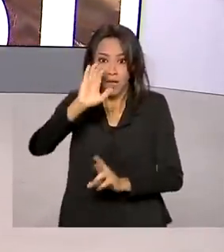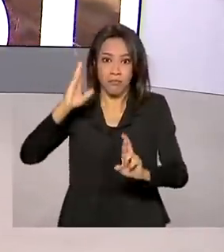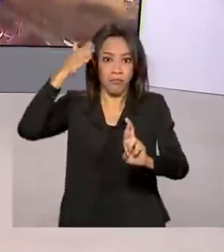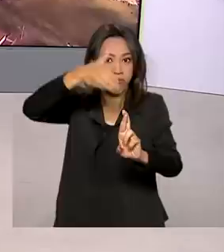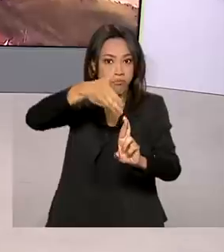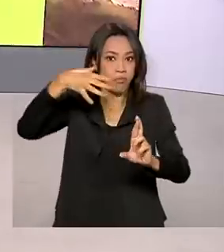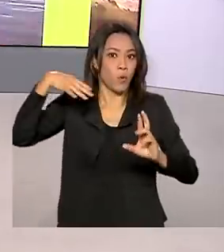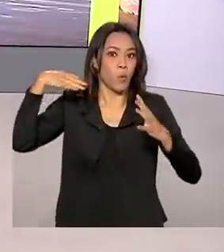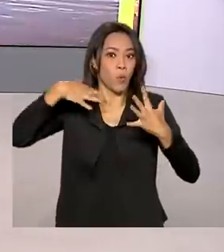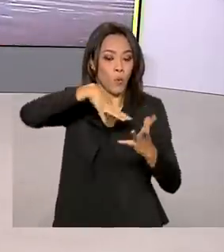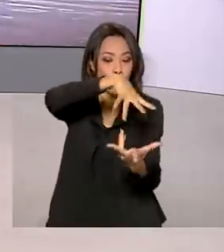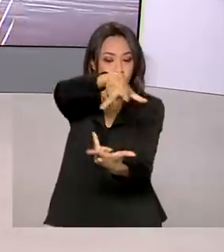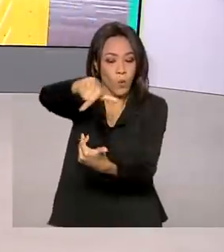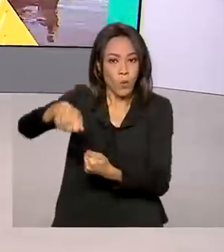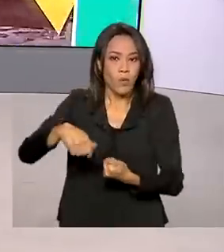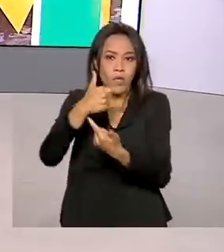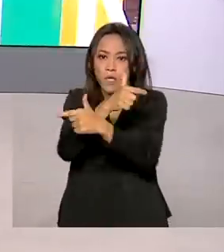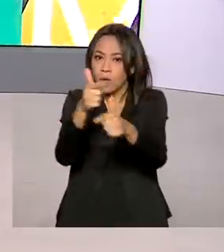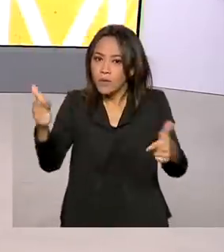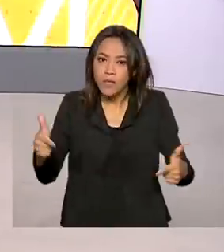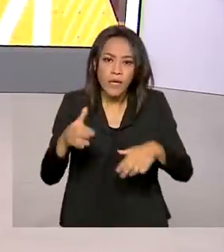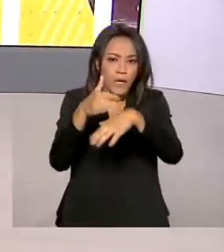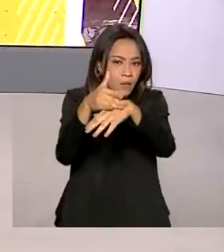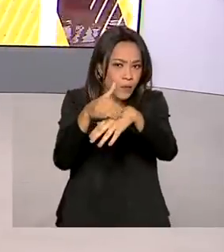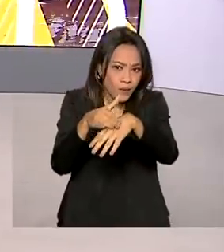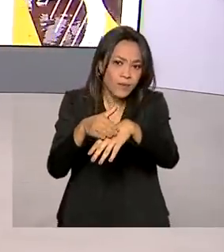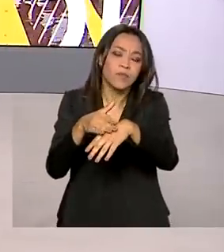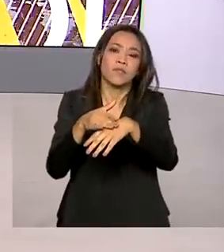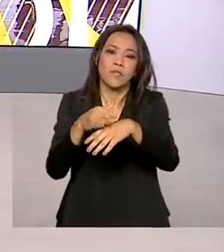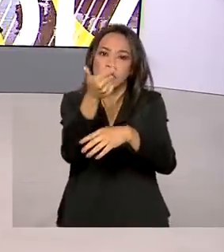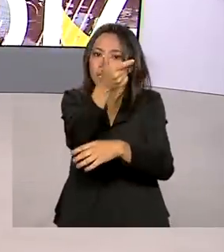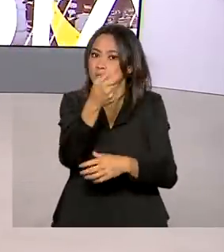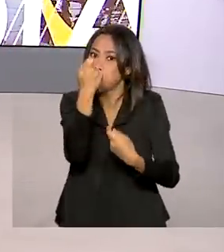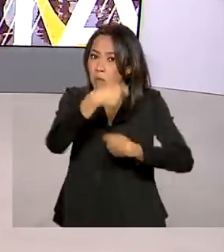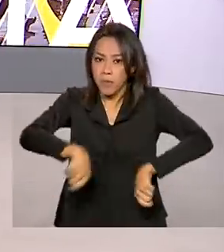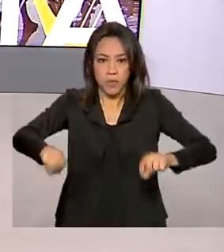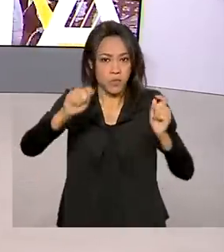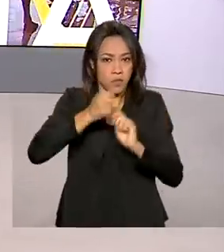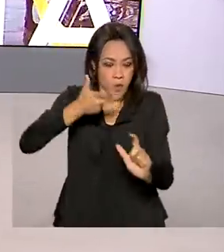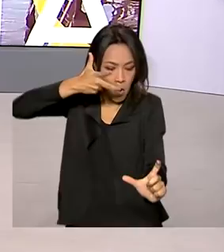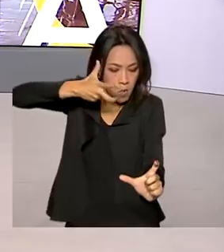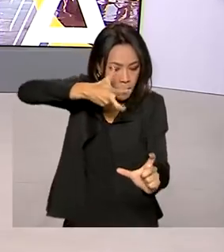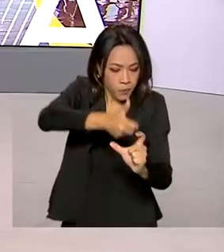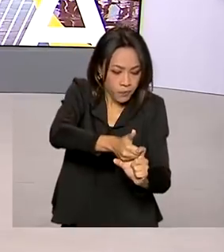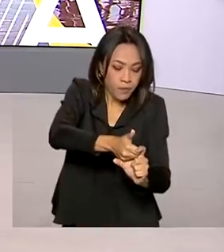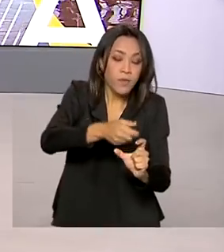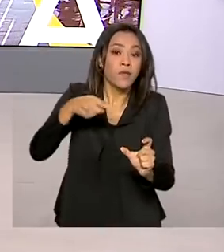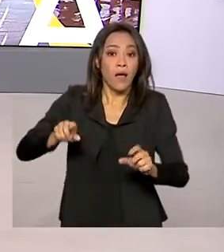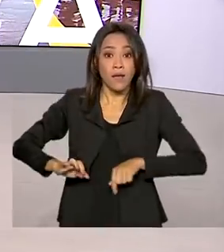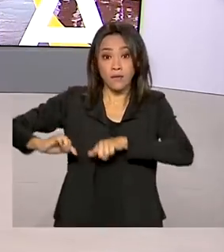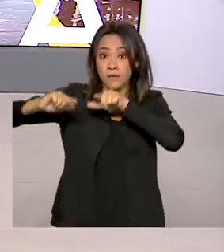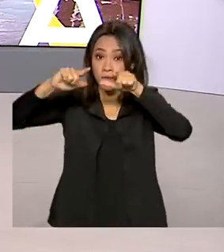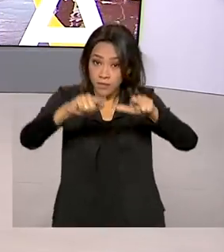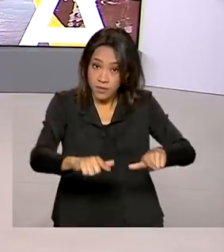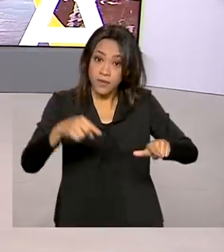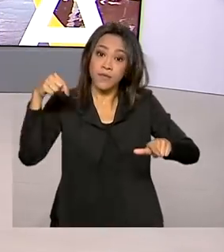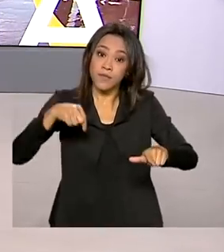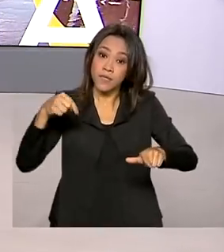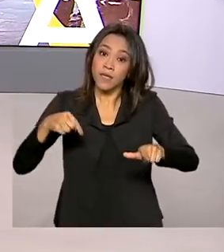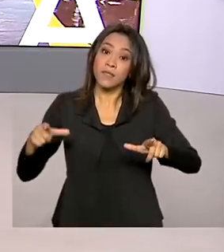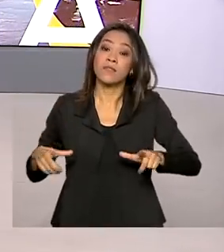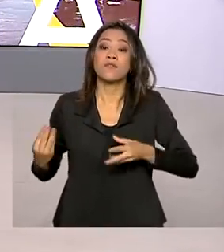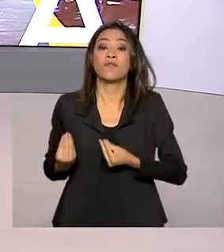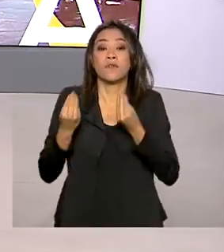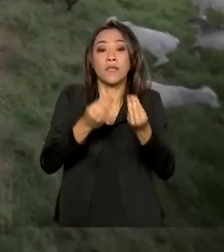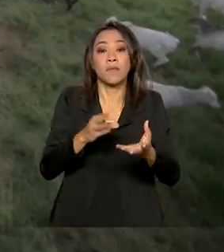de zonas livres de febre aftosa sem vacinação. A certificação foi dada pela Organização Mundial da Saúde Animal,